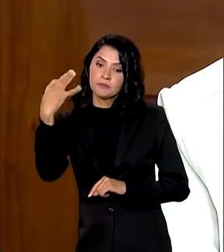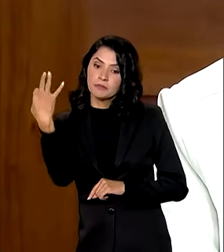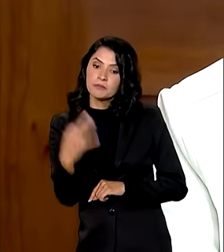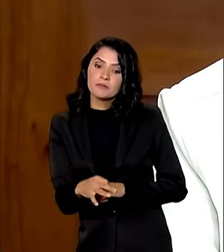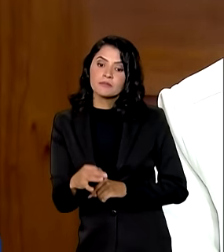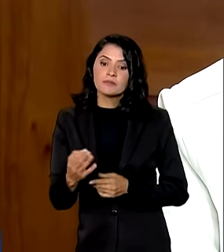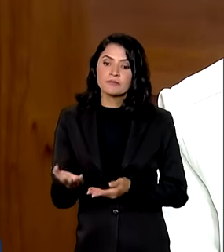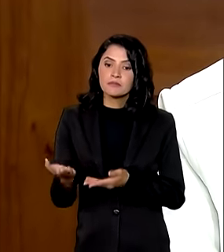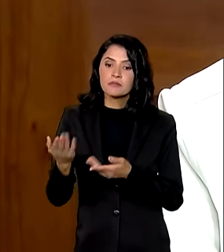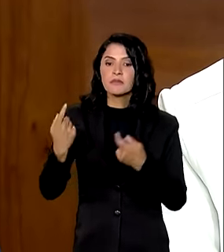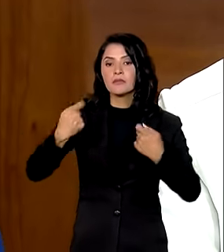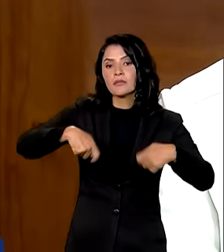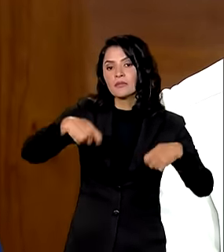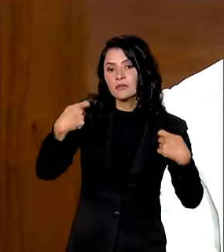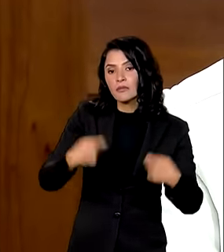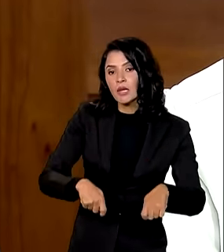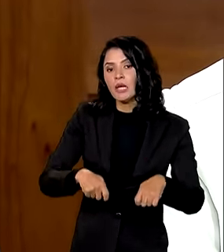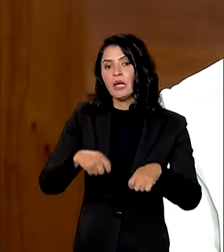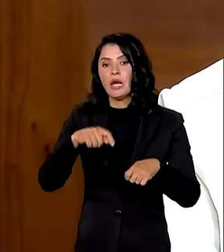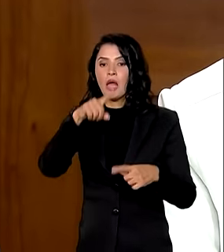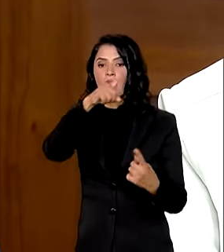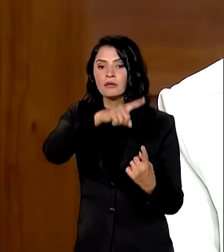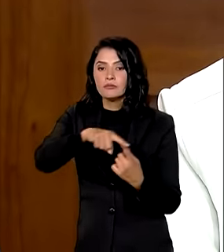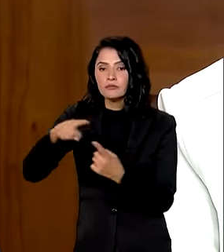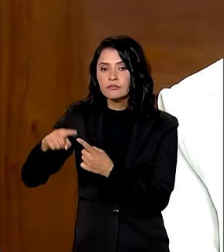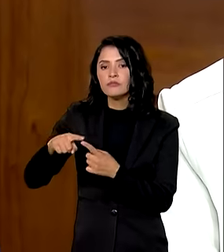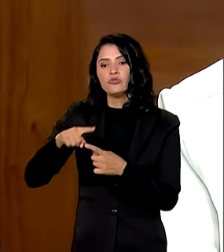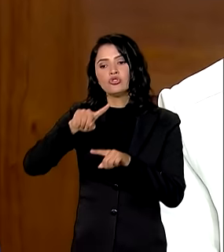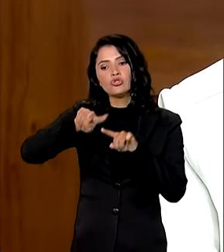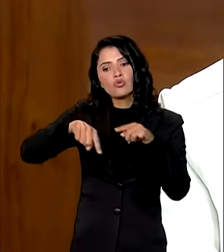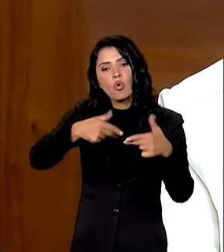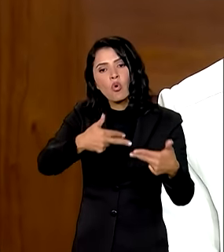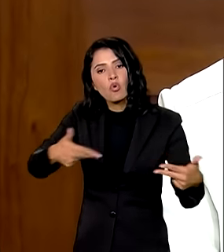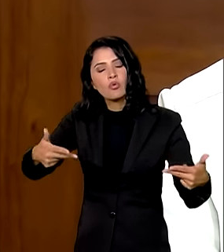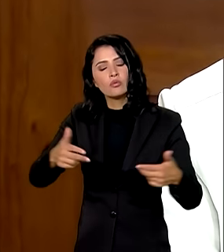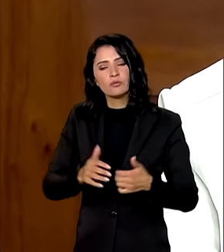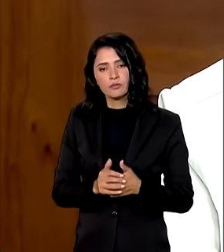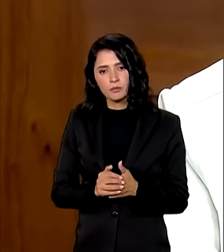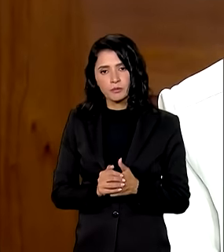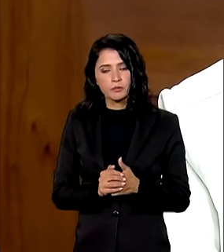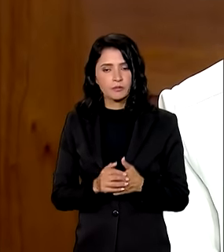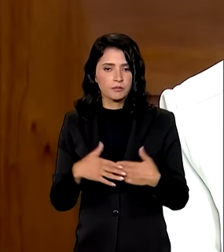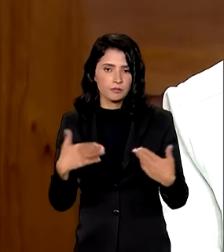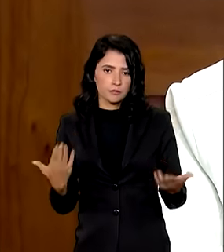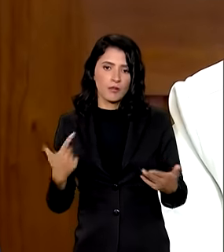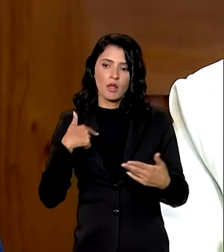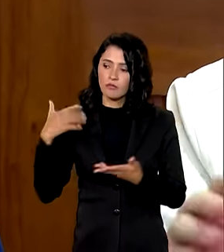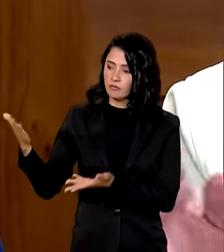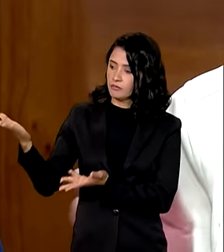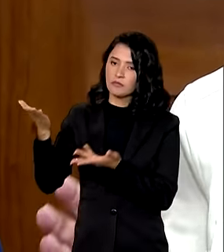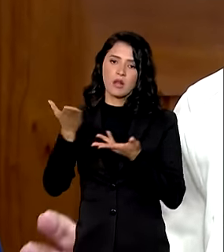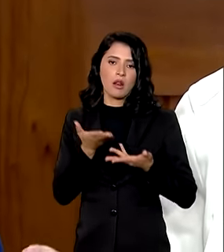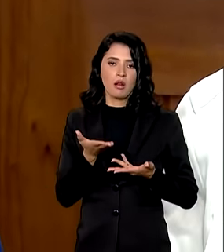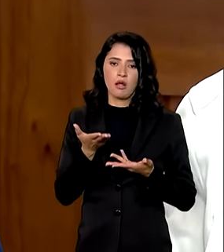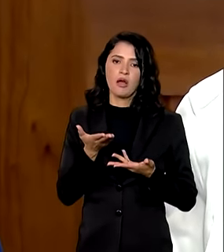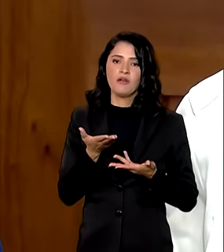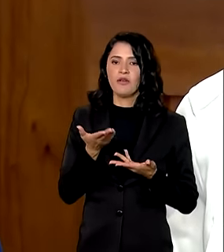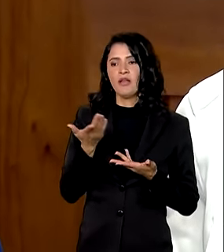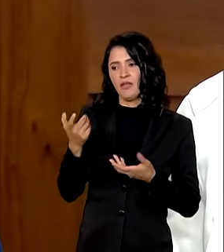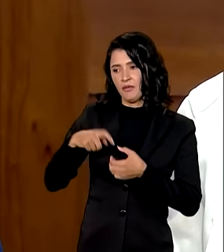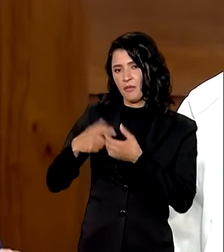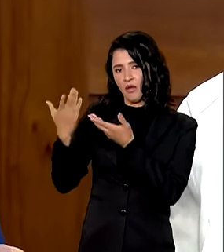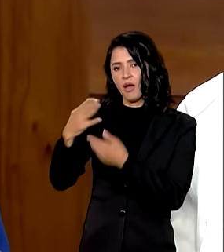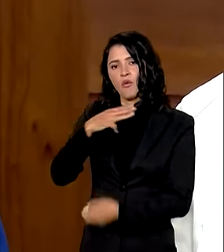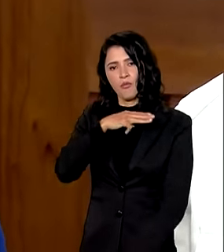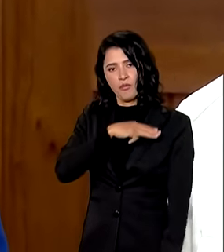precisam de algum tipo mais de benefício. Então, com isso, eu passo a palavra aqui, devolvo a palavra